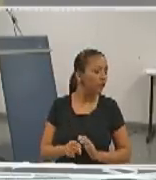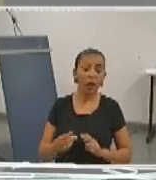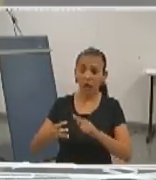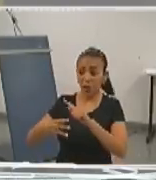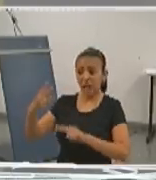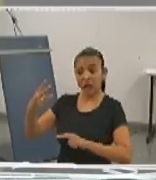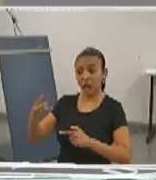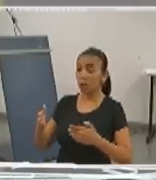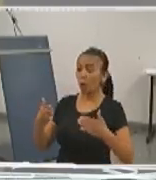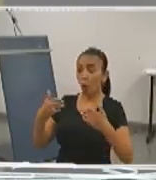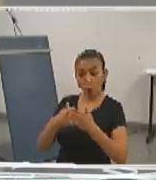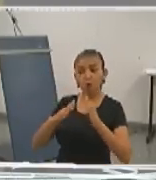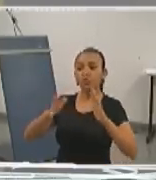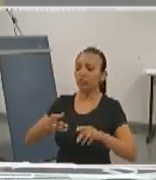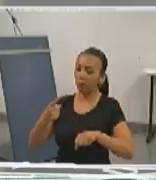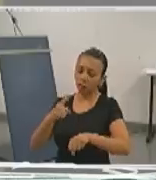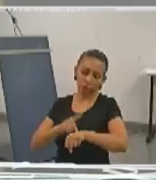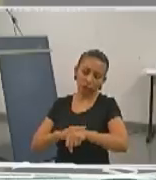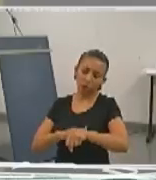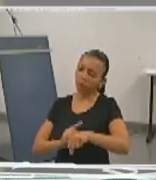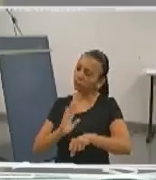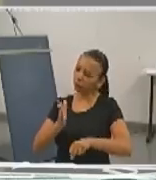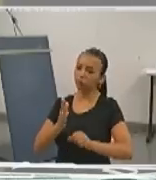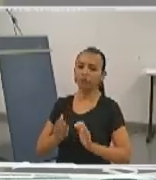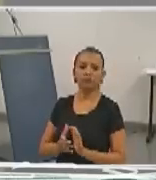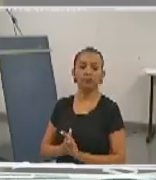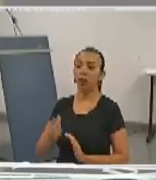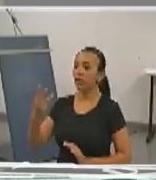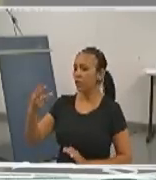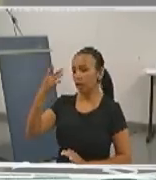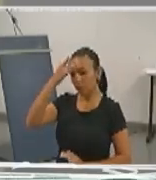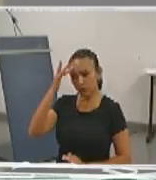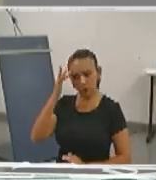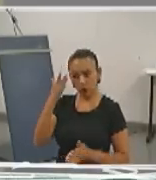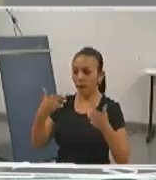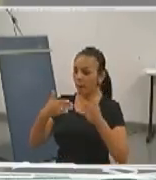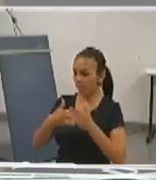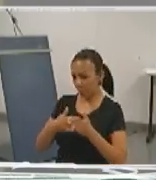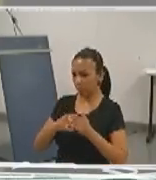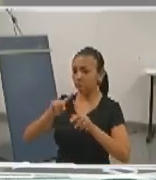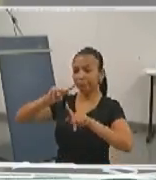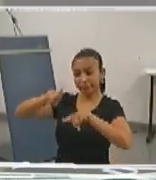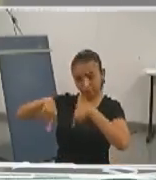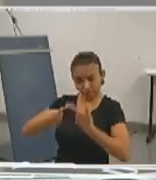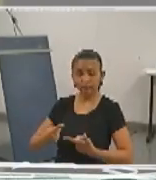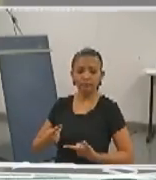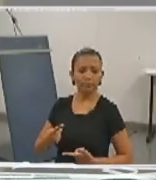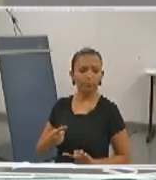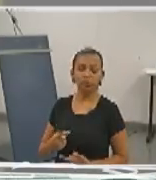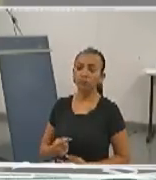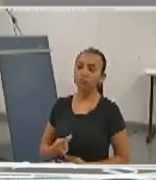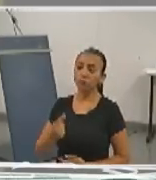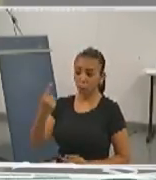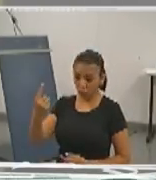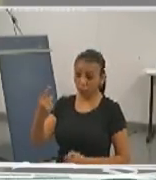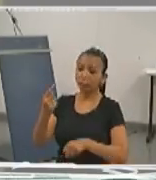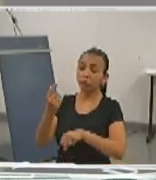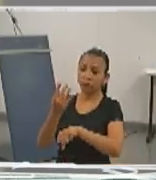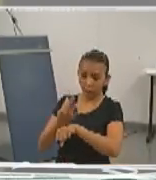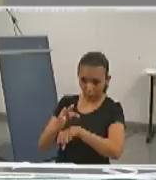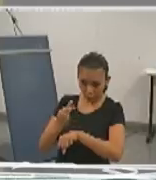últimas questões, pelo tempo que a gente tem. Três pessoas serão nomeadas aqui, na sequência de um técnico,